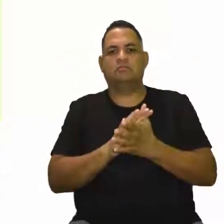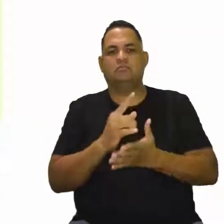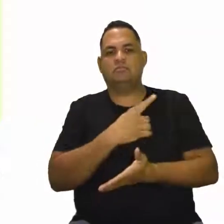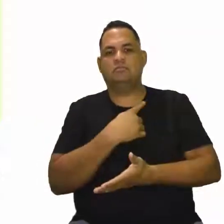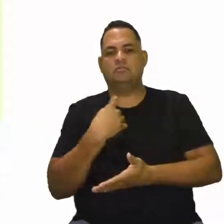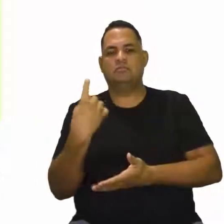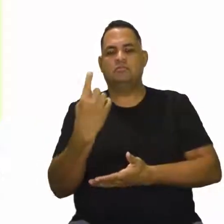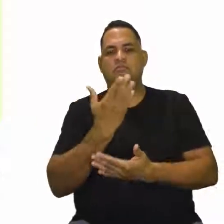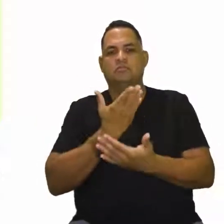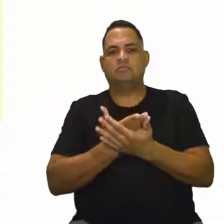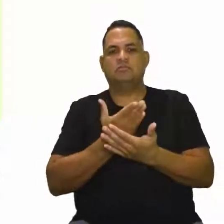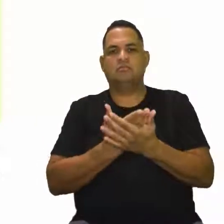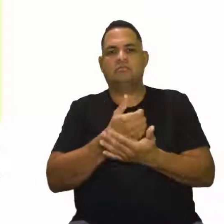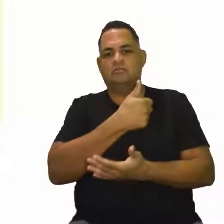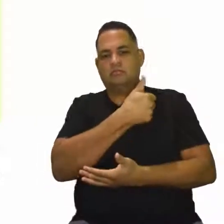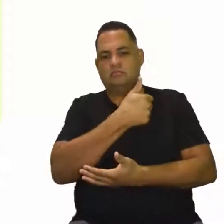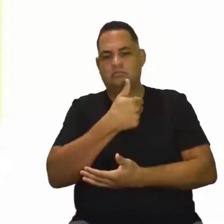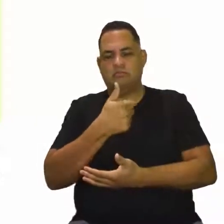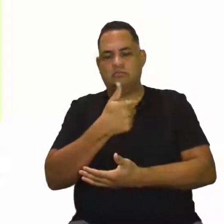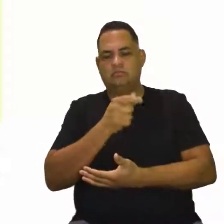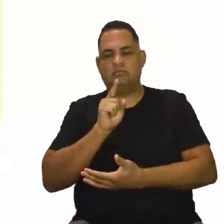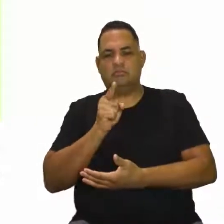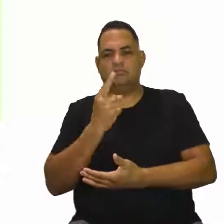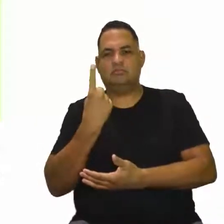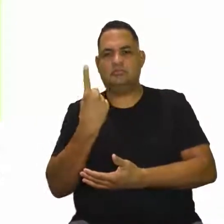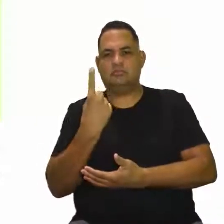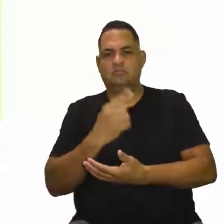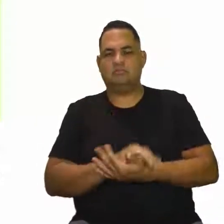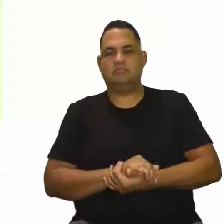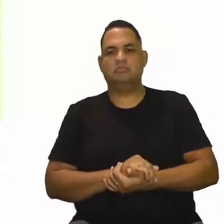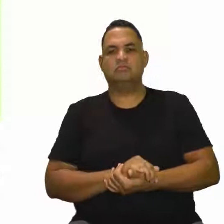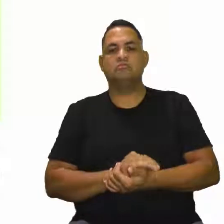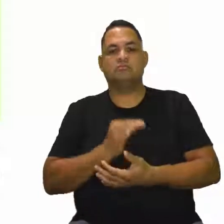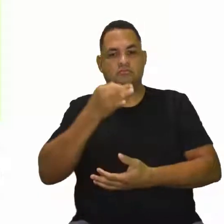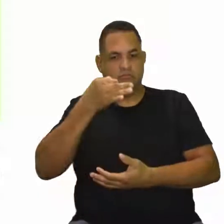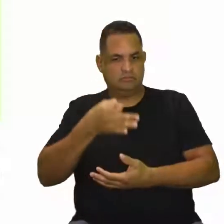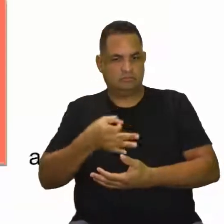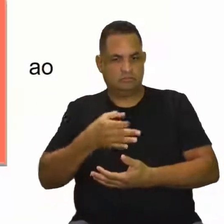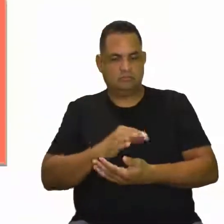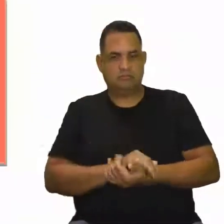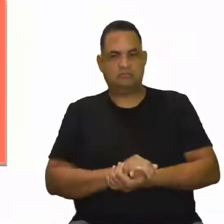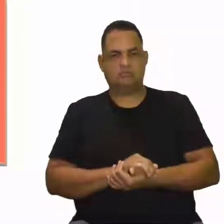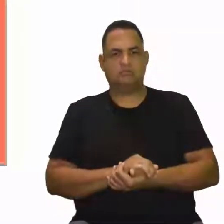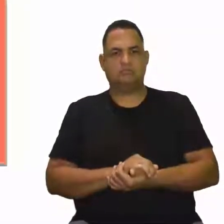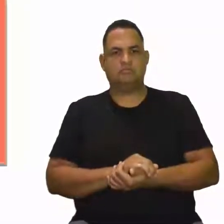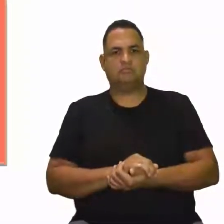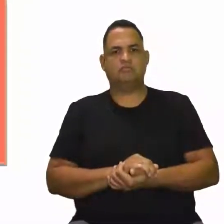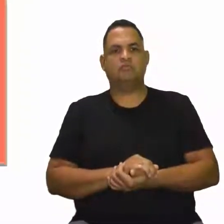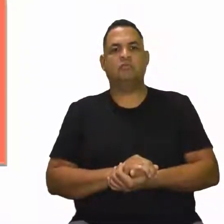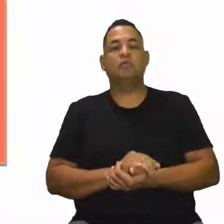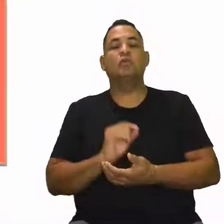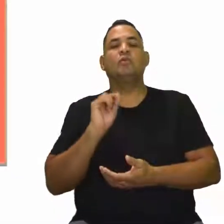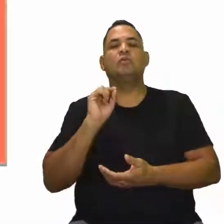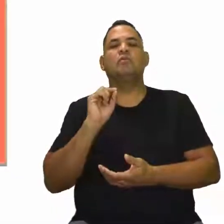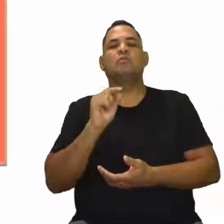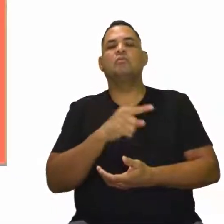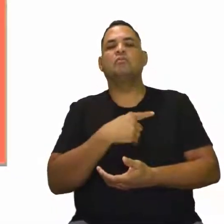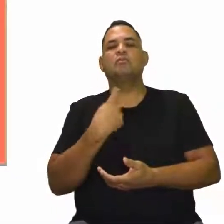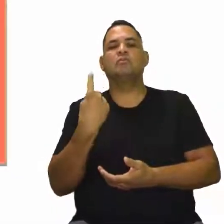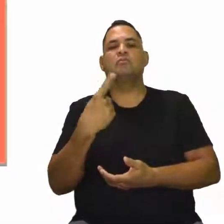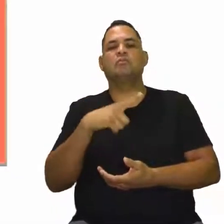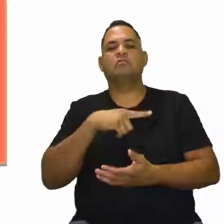nós estamos na aula 11.1, certinho? Então, vamos ver aí o que nós temos na nossa